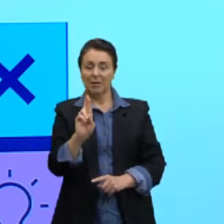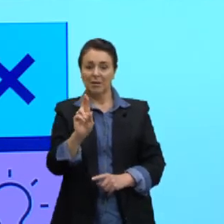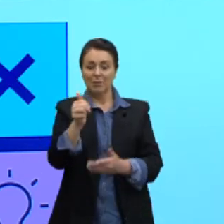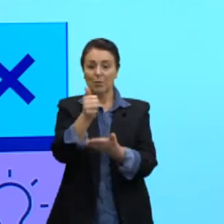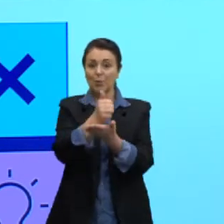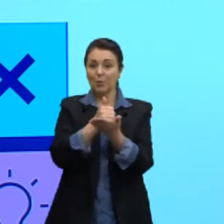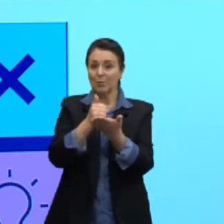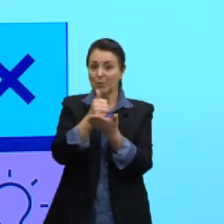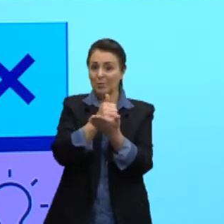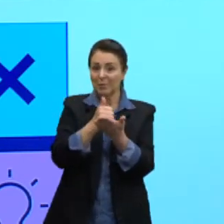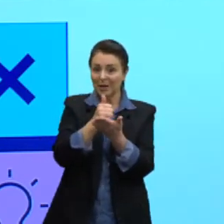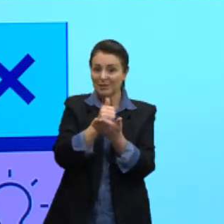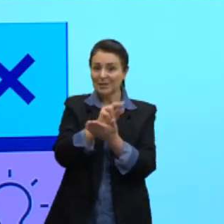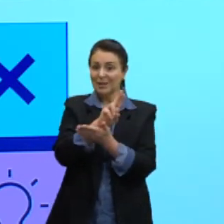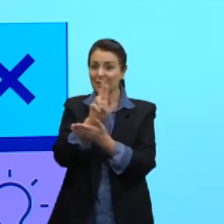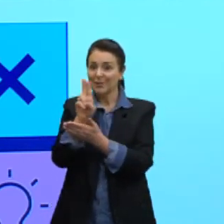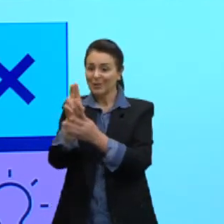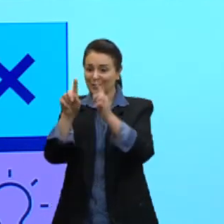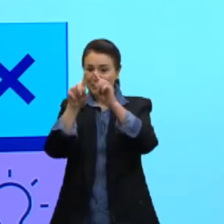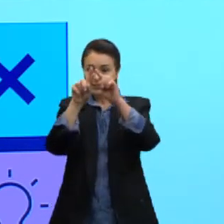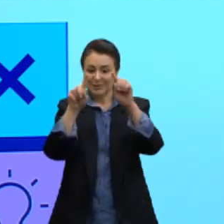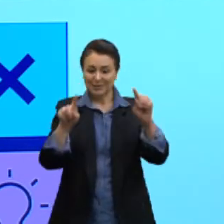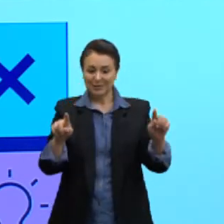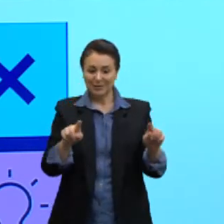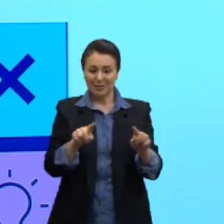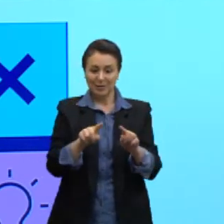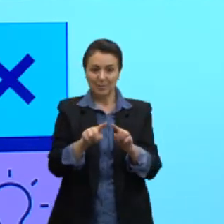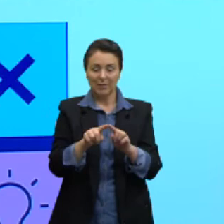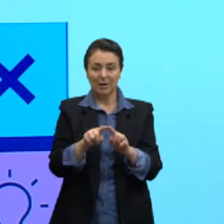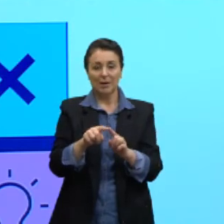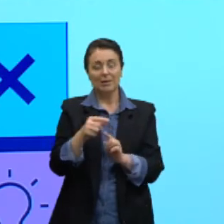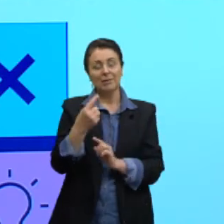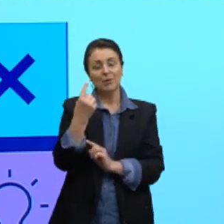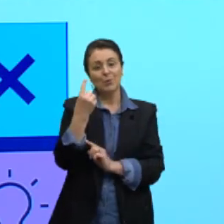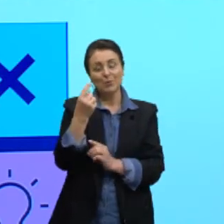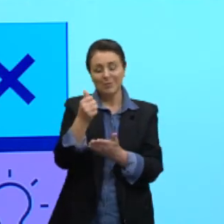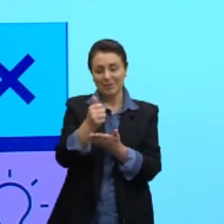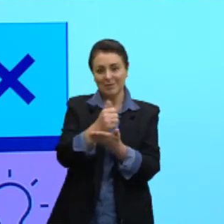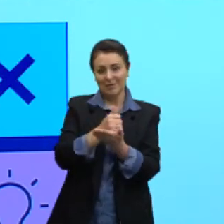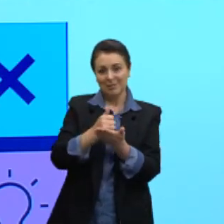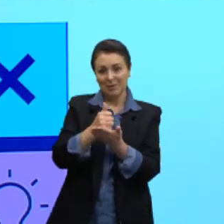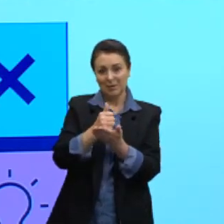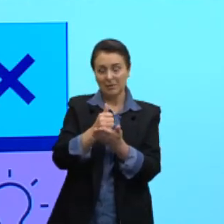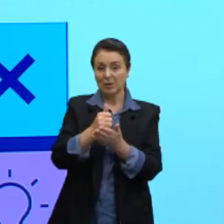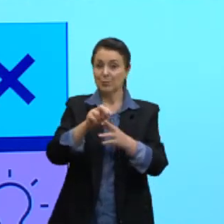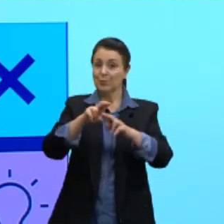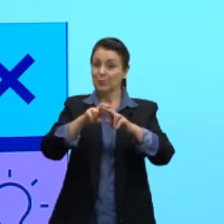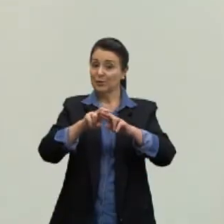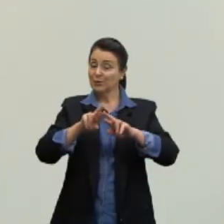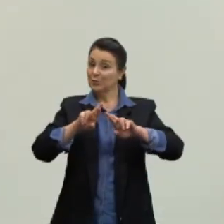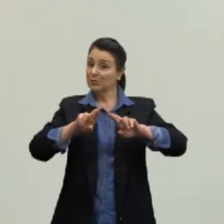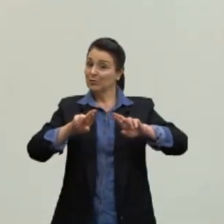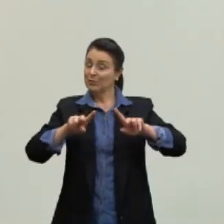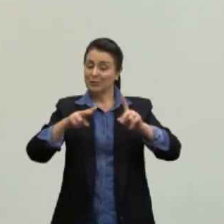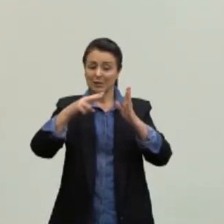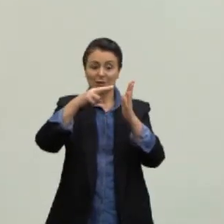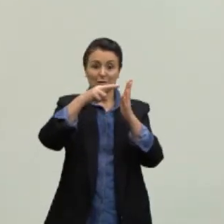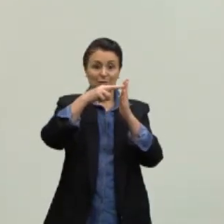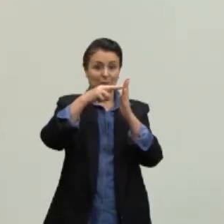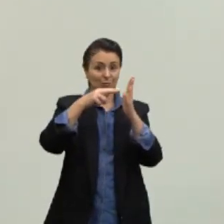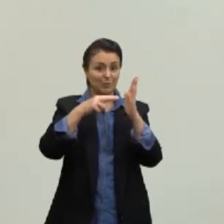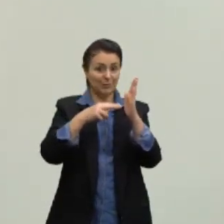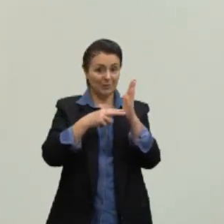vejam que a pirâmide tem uma base, o que diferencia também ela do prisma, porque o prisma tem duas